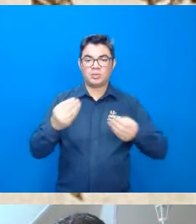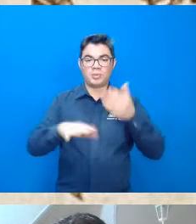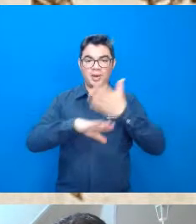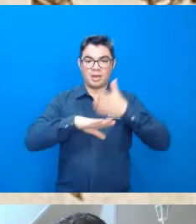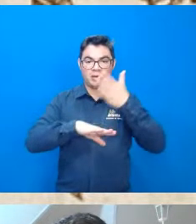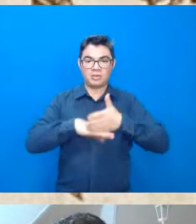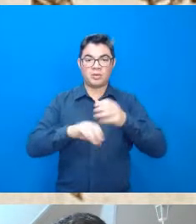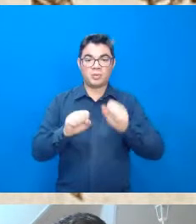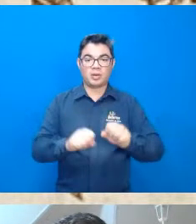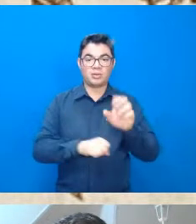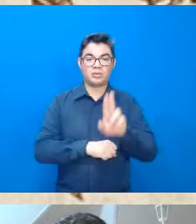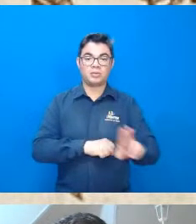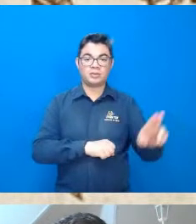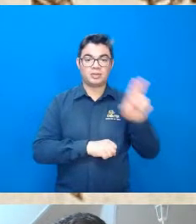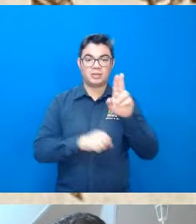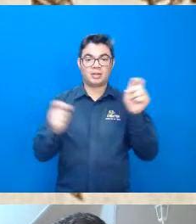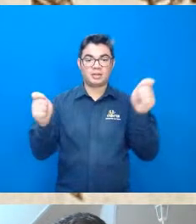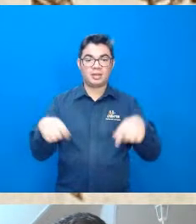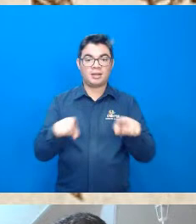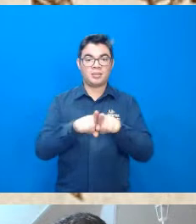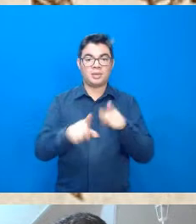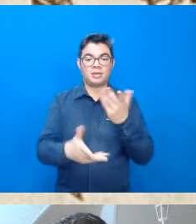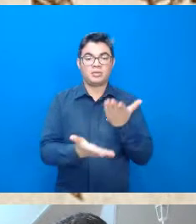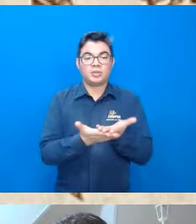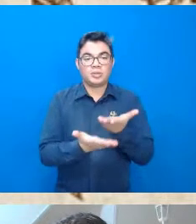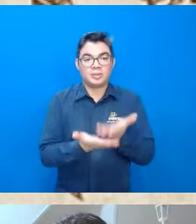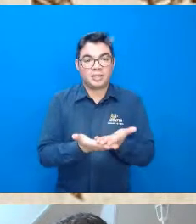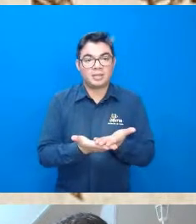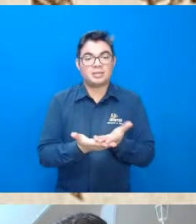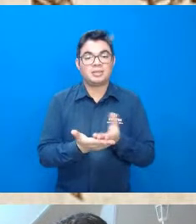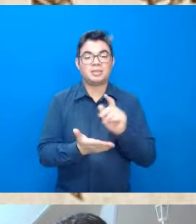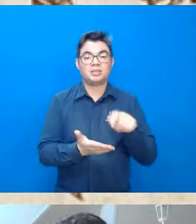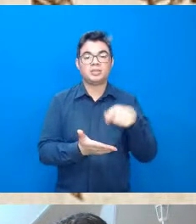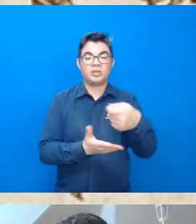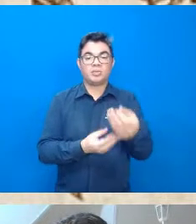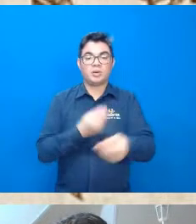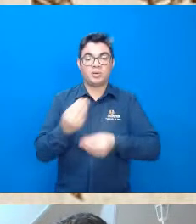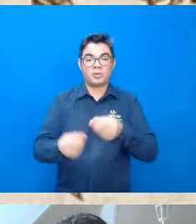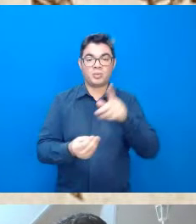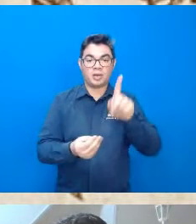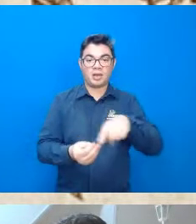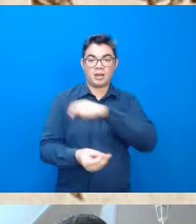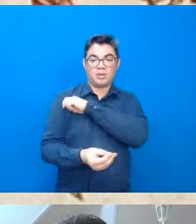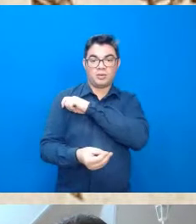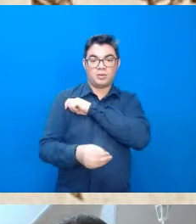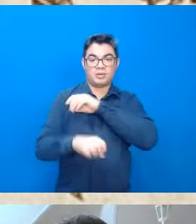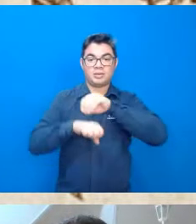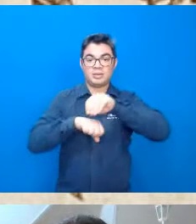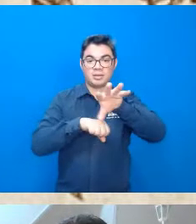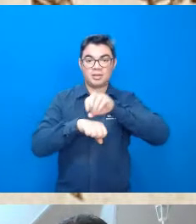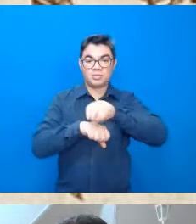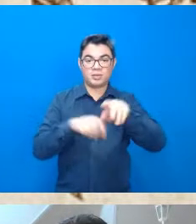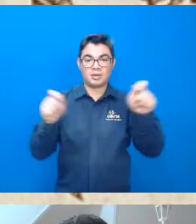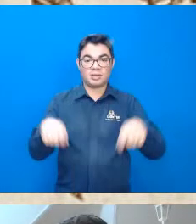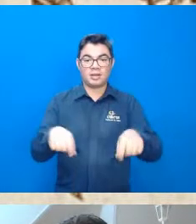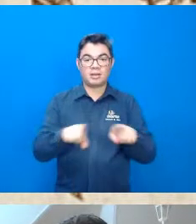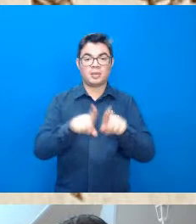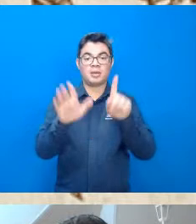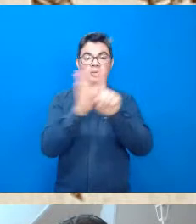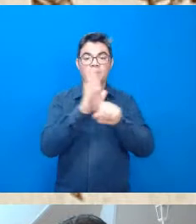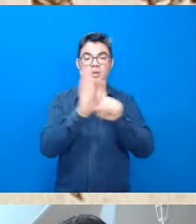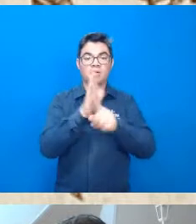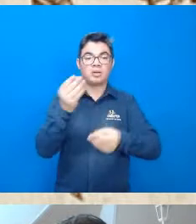utilizar com os estudantes sobre como ele é um aluno do curso de licenciatura então ele pergunta os